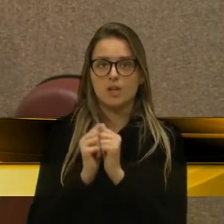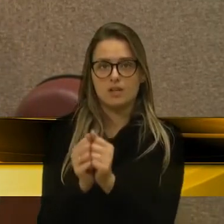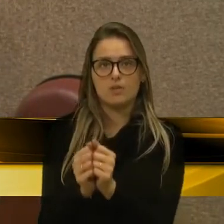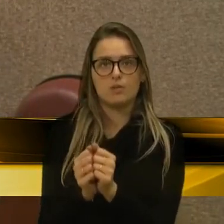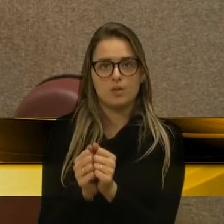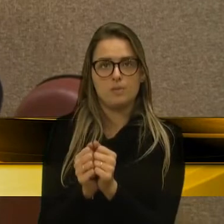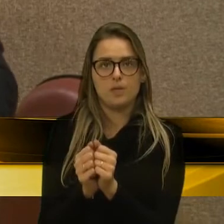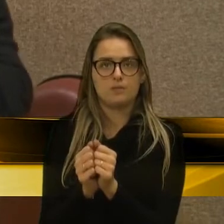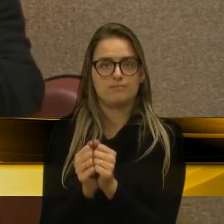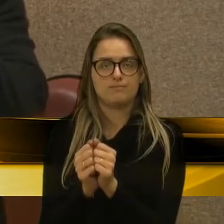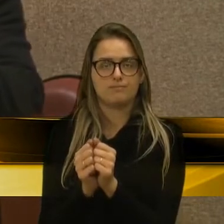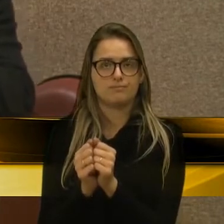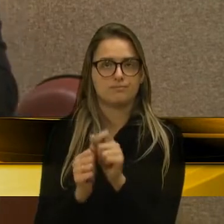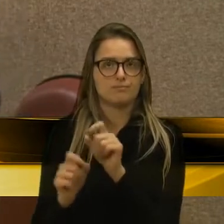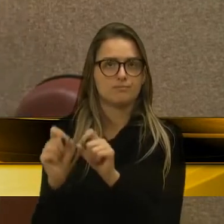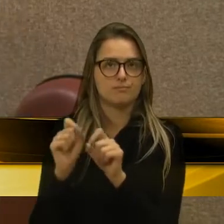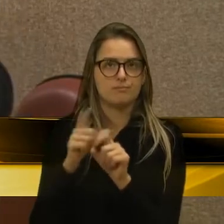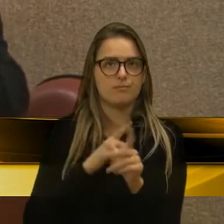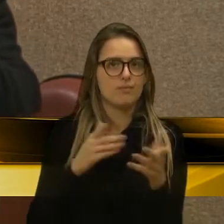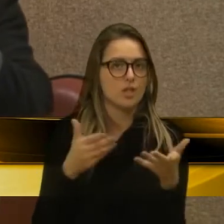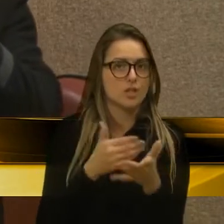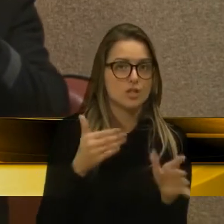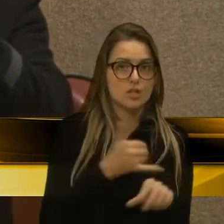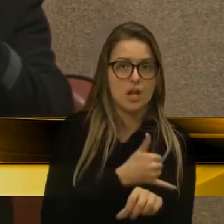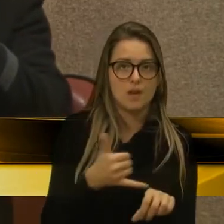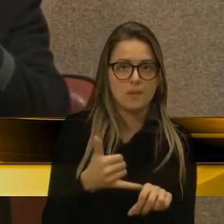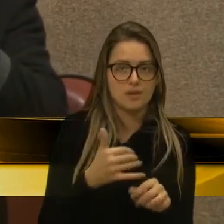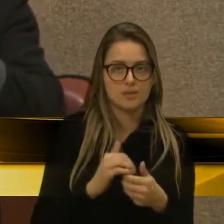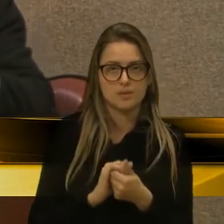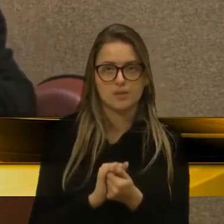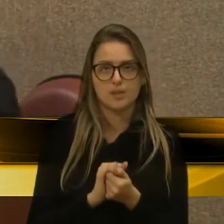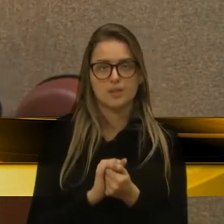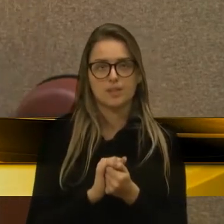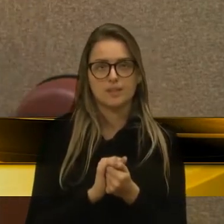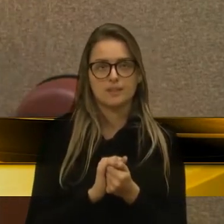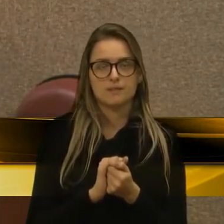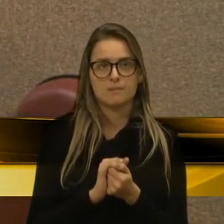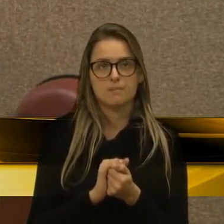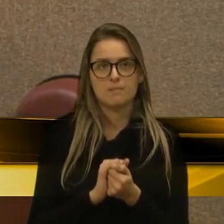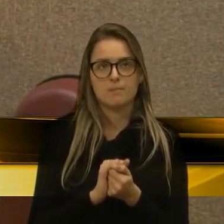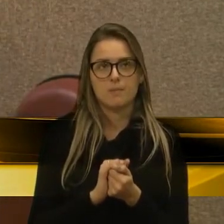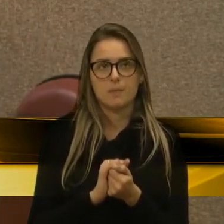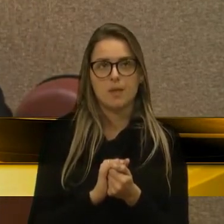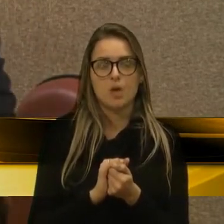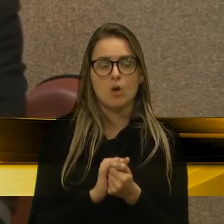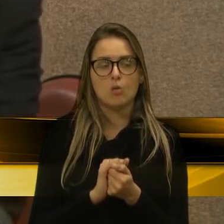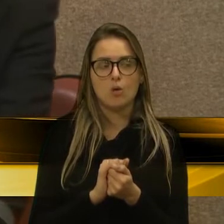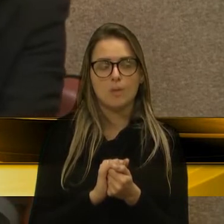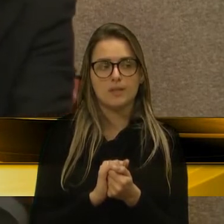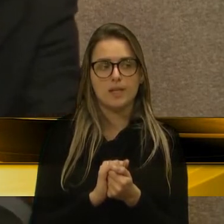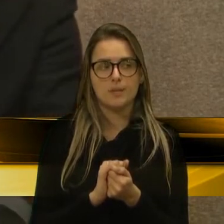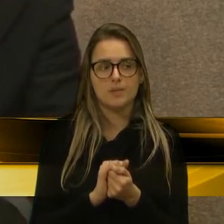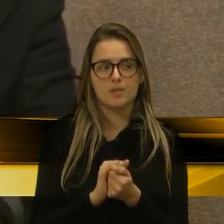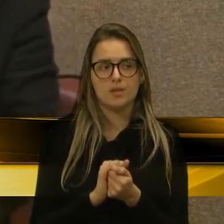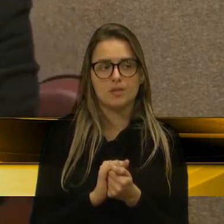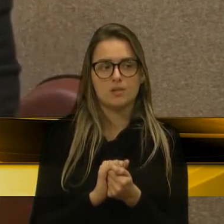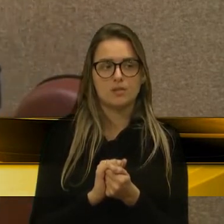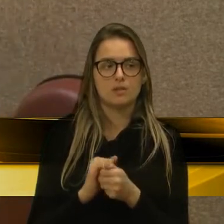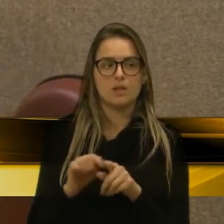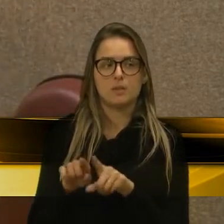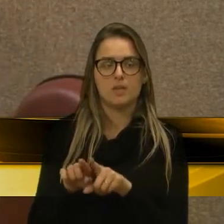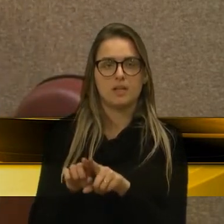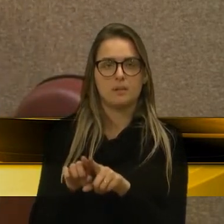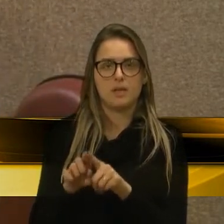Passou, já foi vencido aquilo ali, tá? E só também para esclarecer